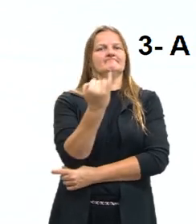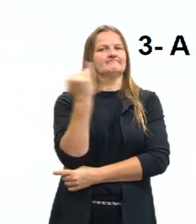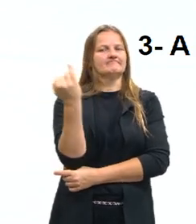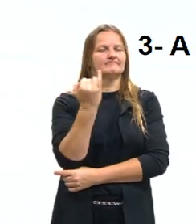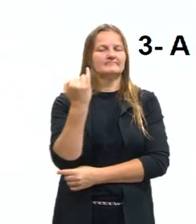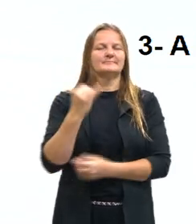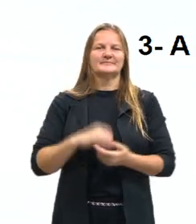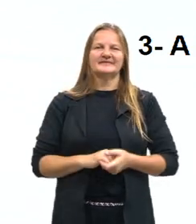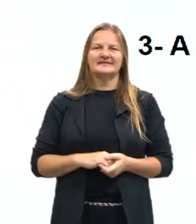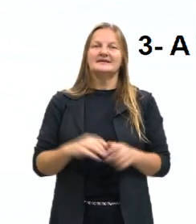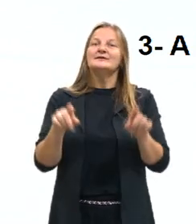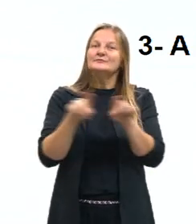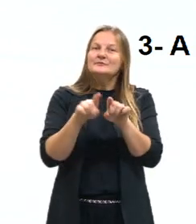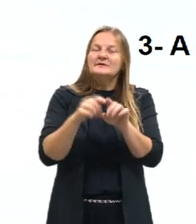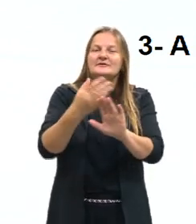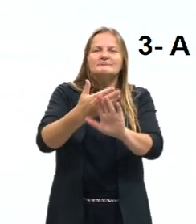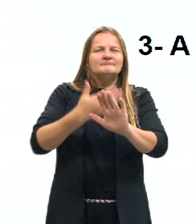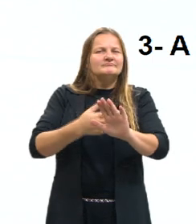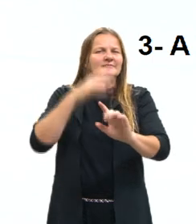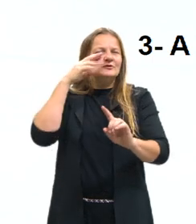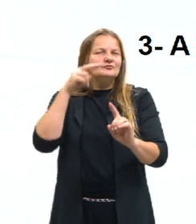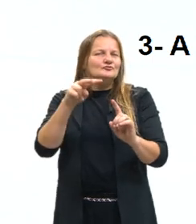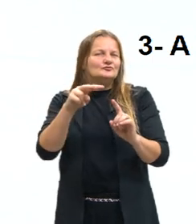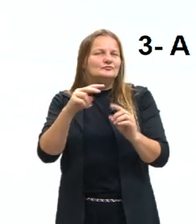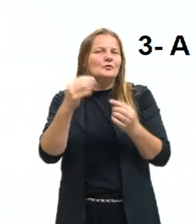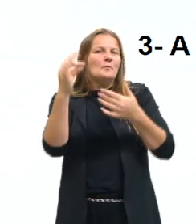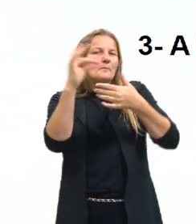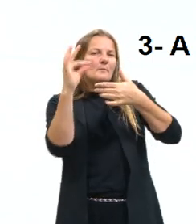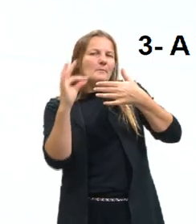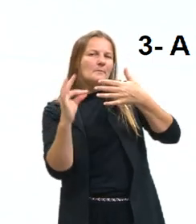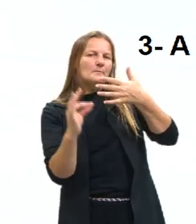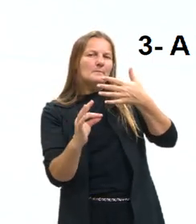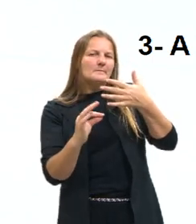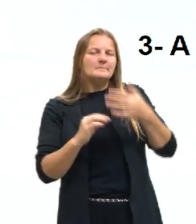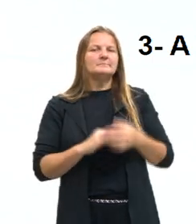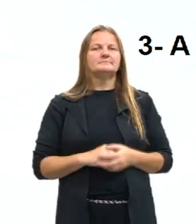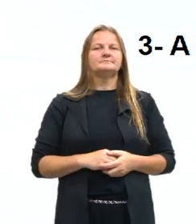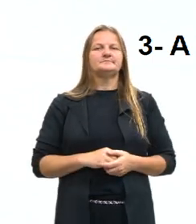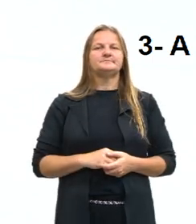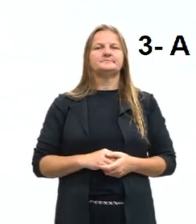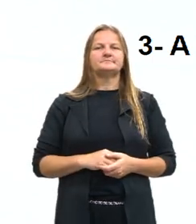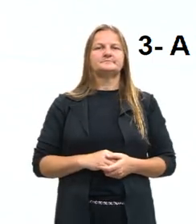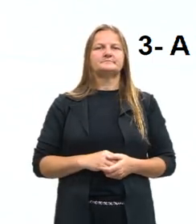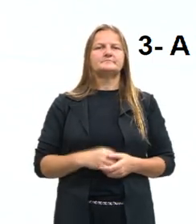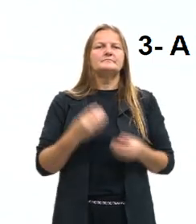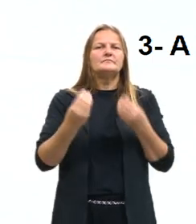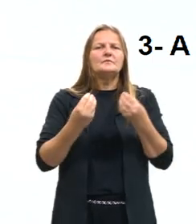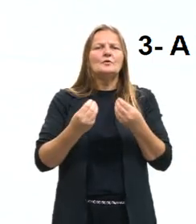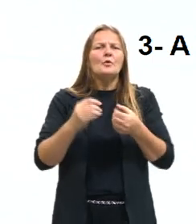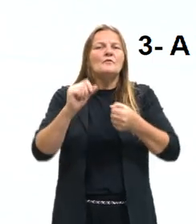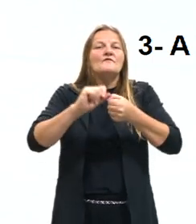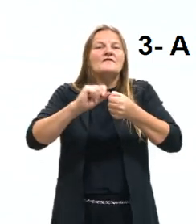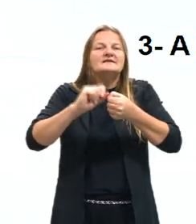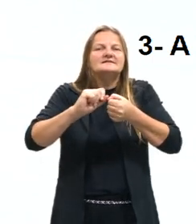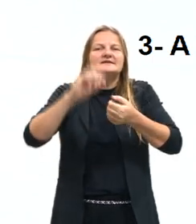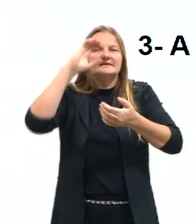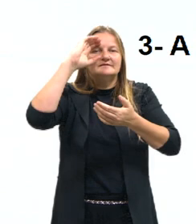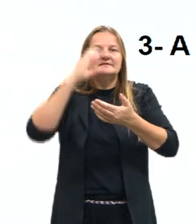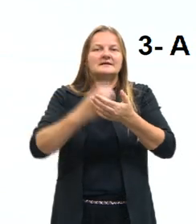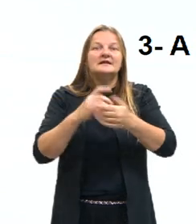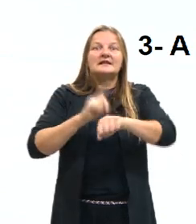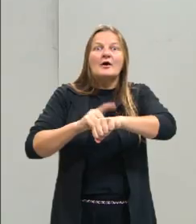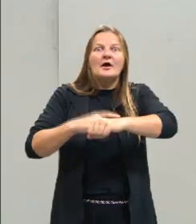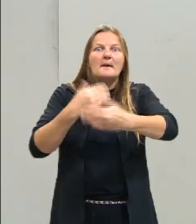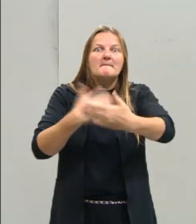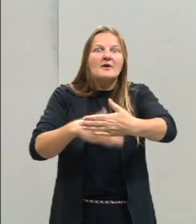a gente para para olhar para alguns outros pontos. Por exemplo, como construir a tese, né? Eu estou lá na hora da prova